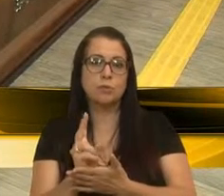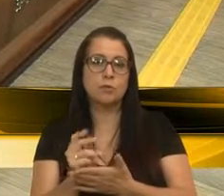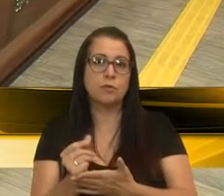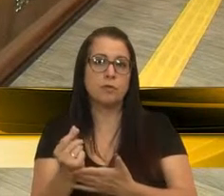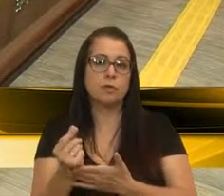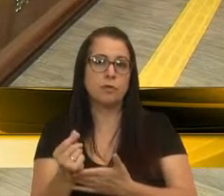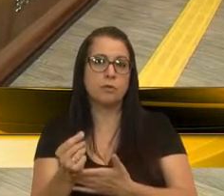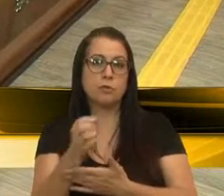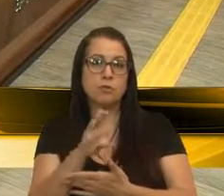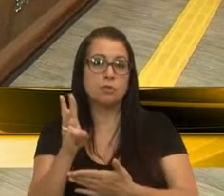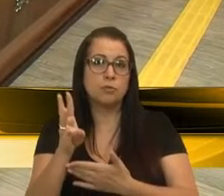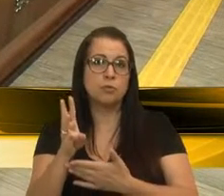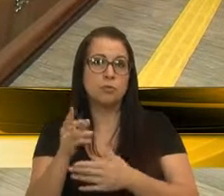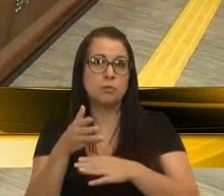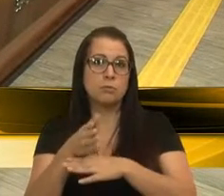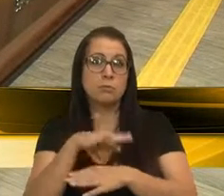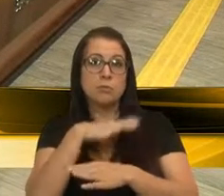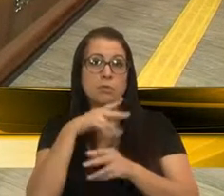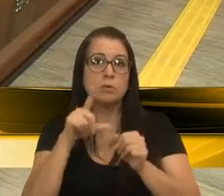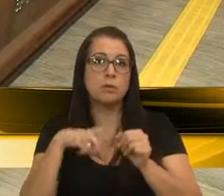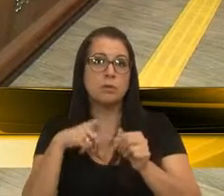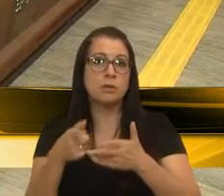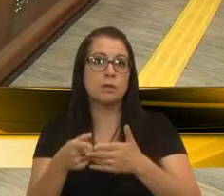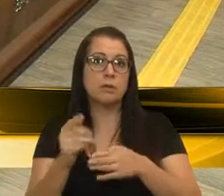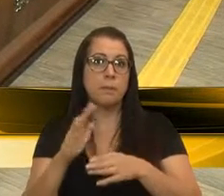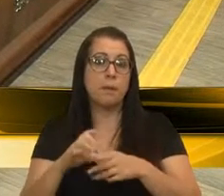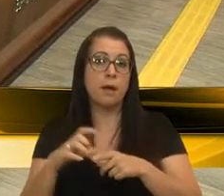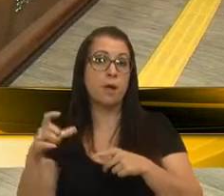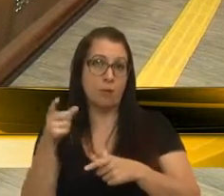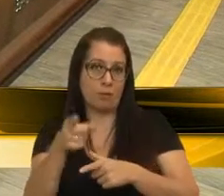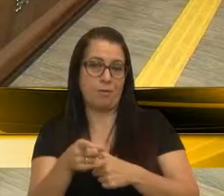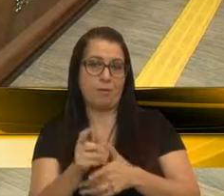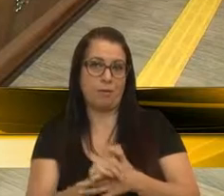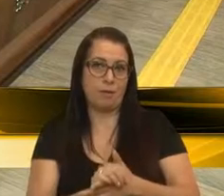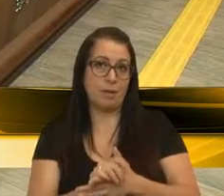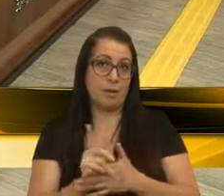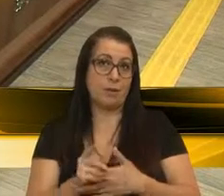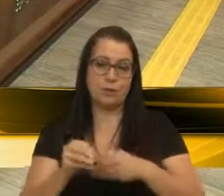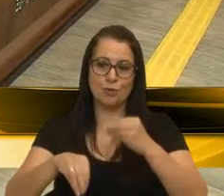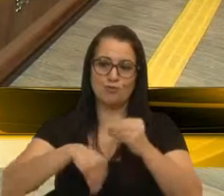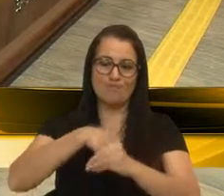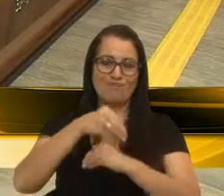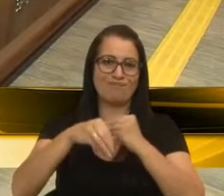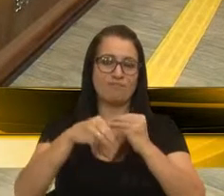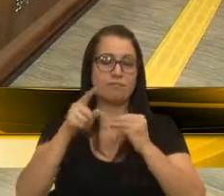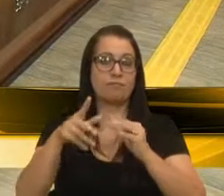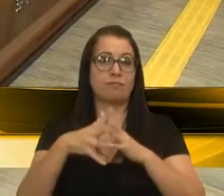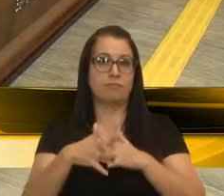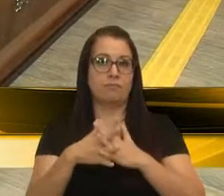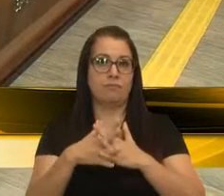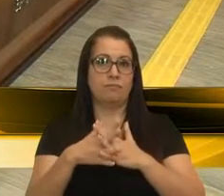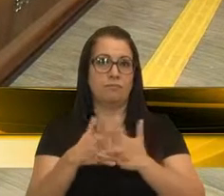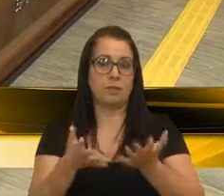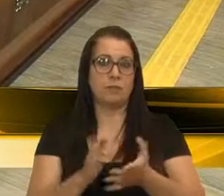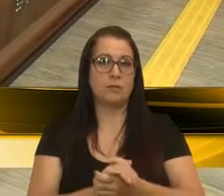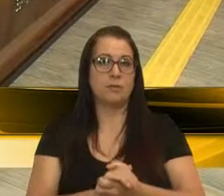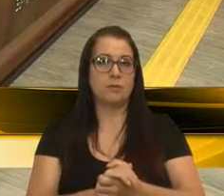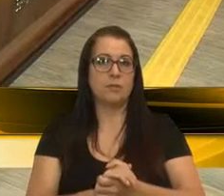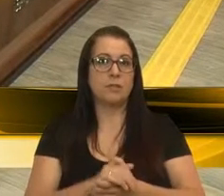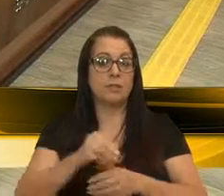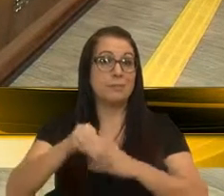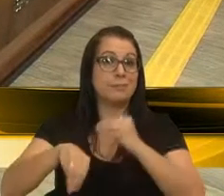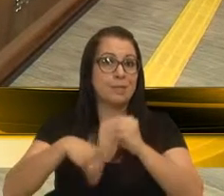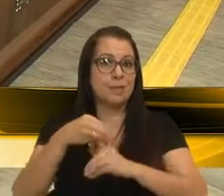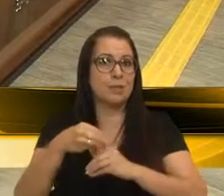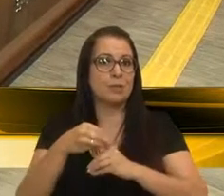valor que um show de um ingresso da Anitta tem, um pouco maior. E isso misturado é que deu a confusão. Isso